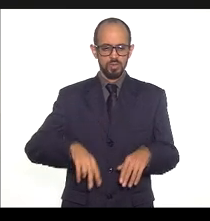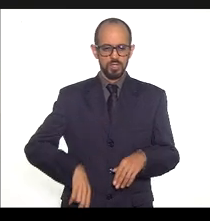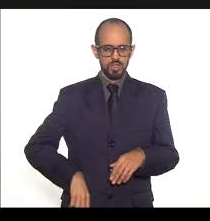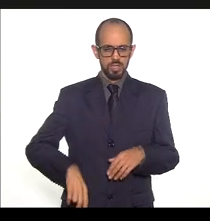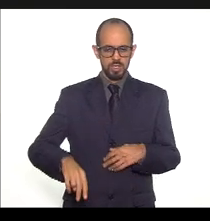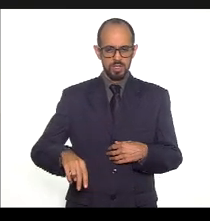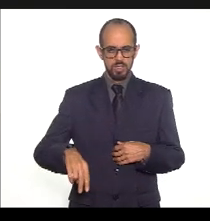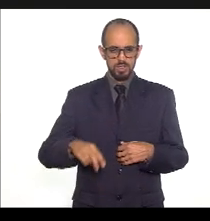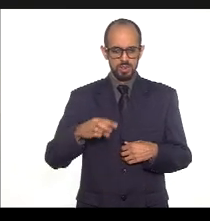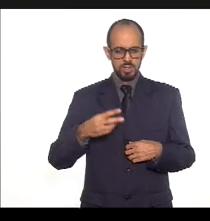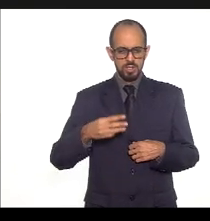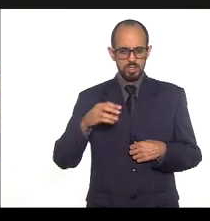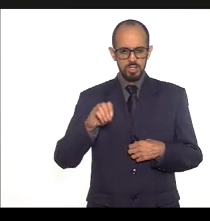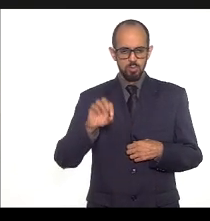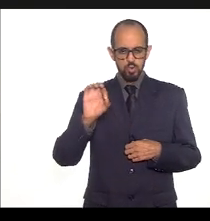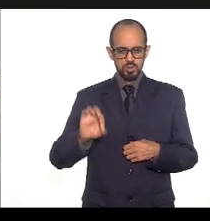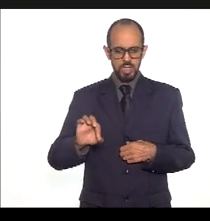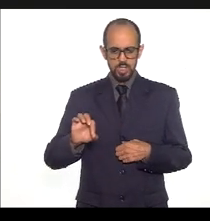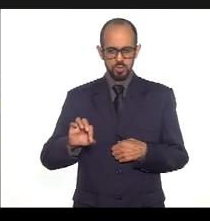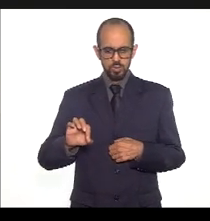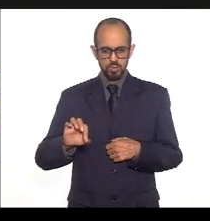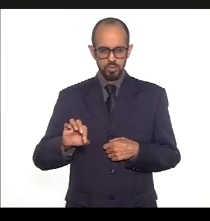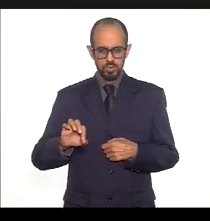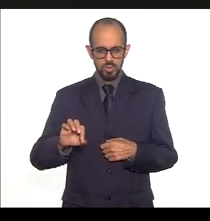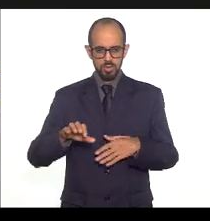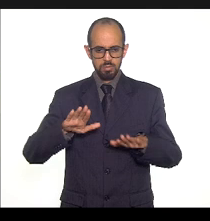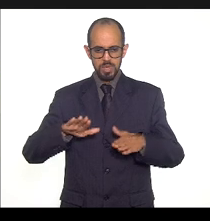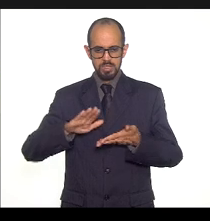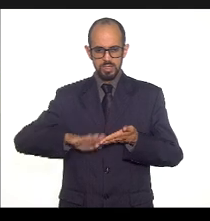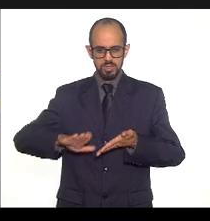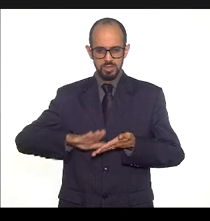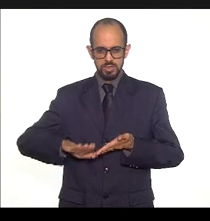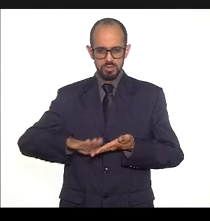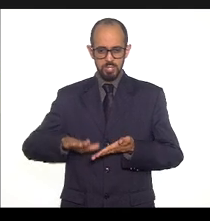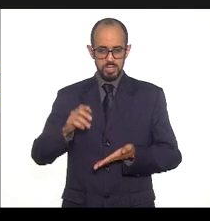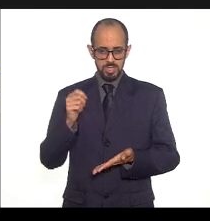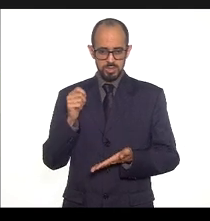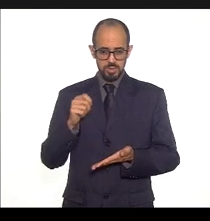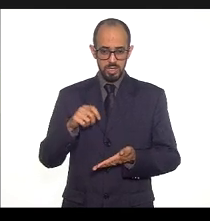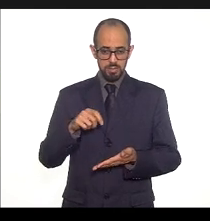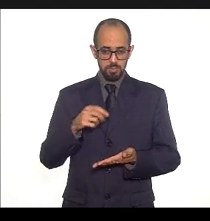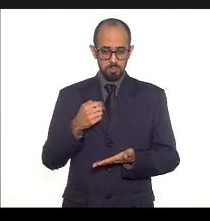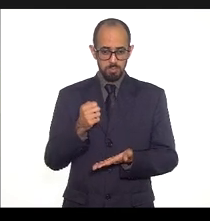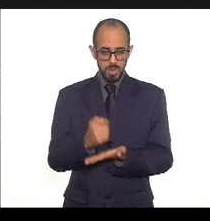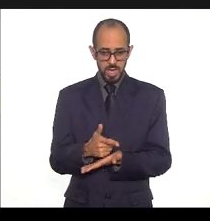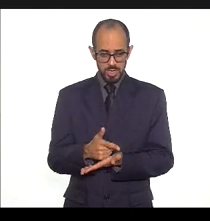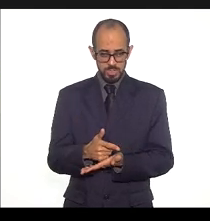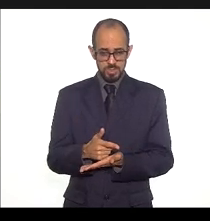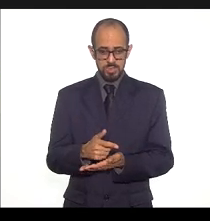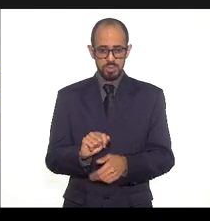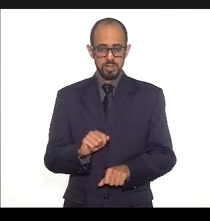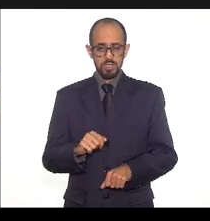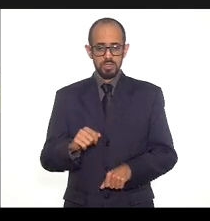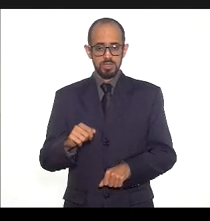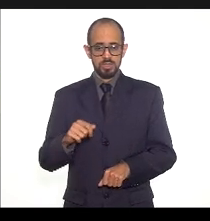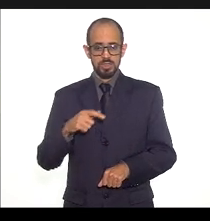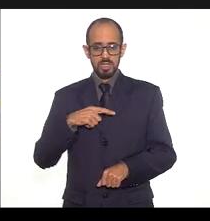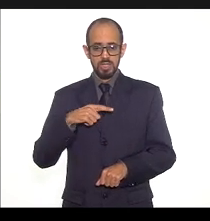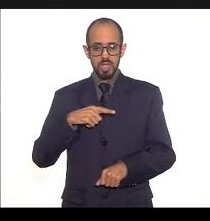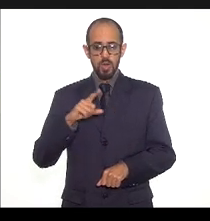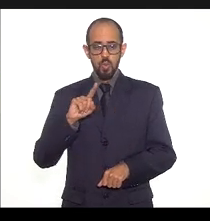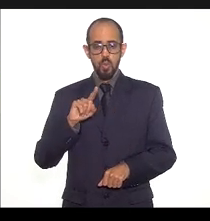já na comparação entre as despesas empenhadas e pagas tem-se que os 1